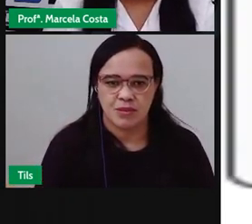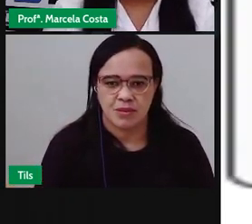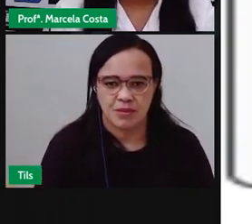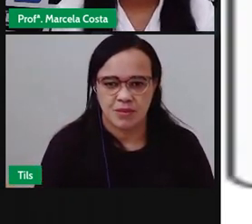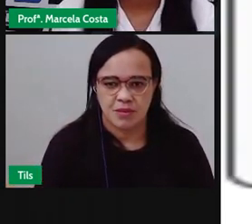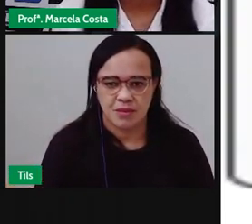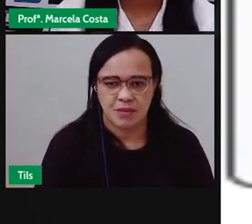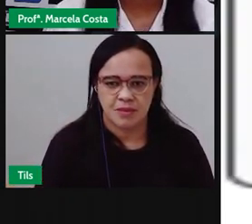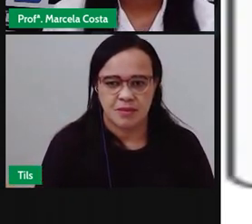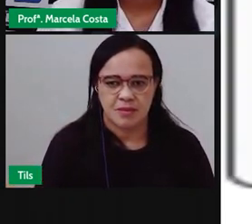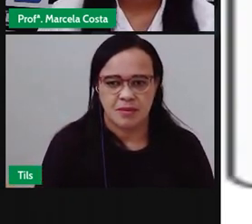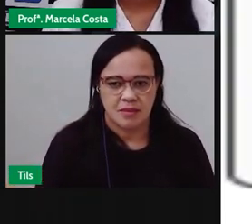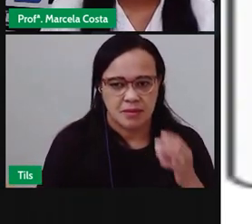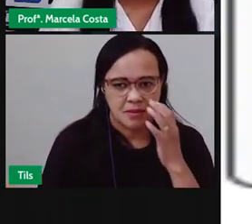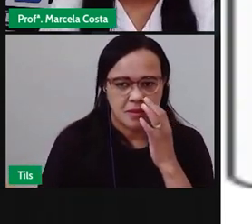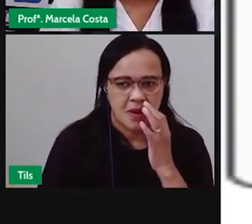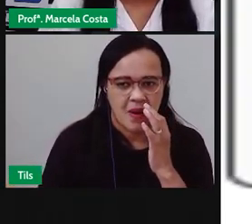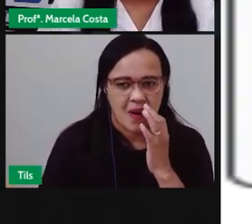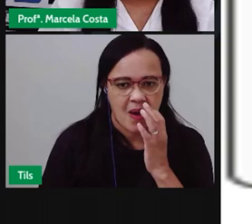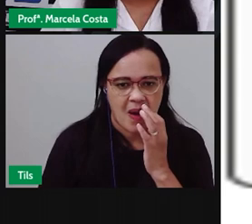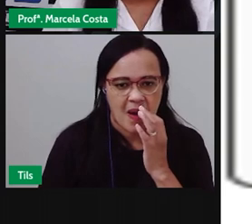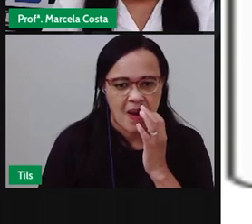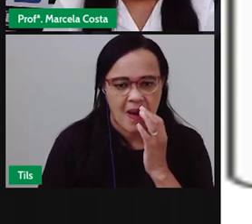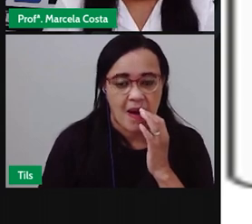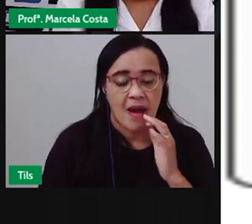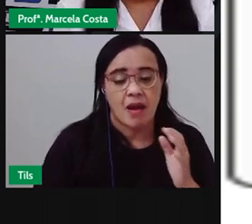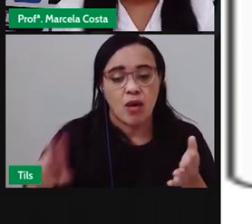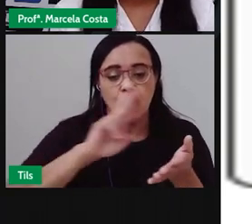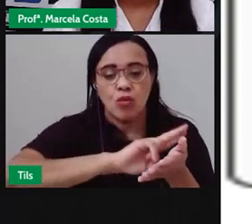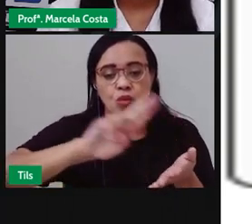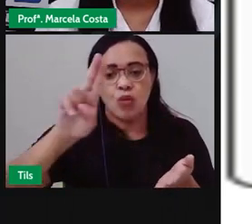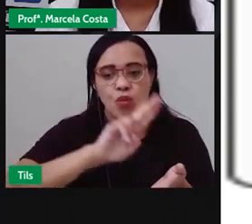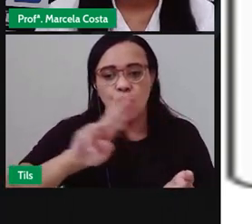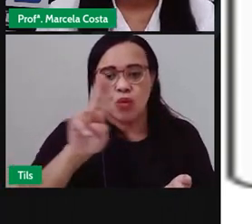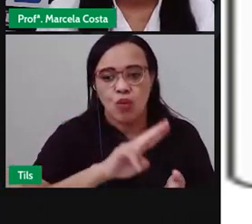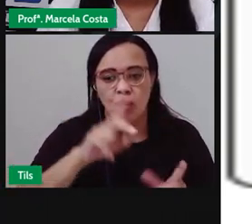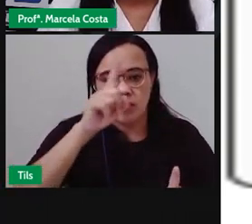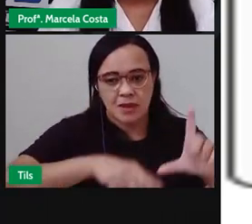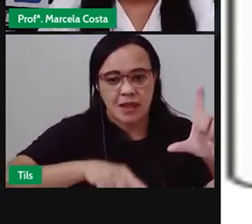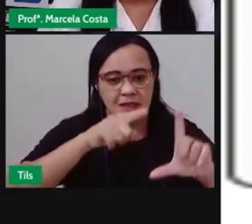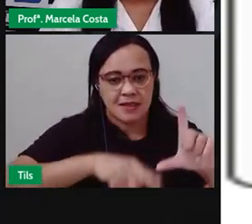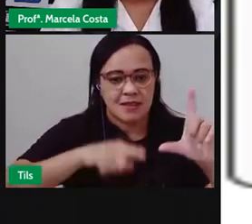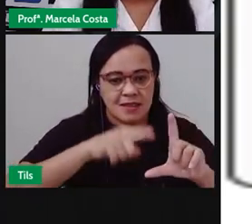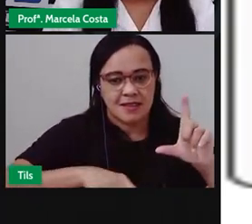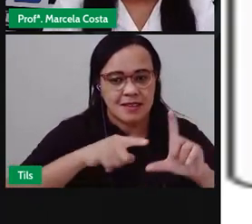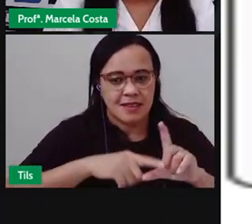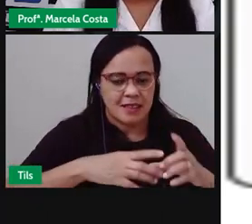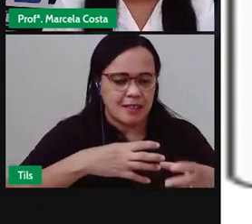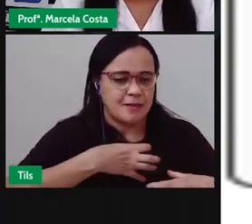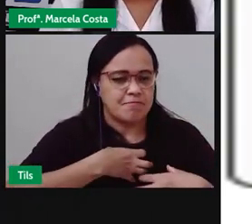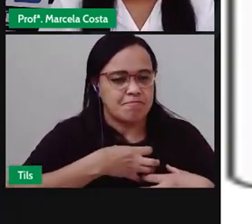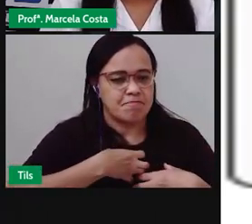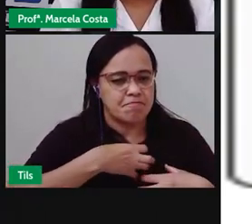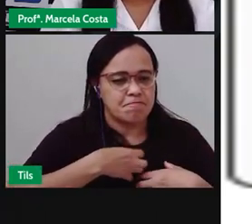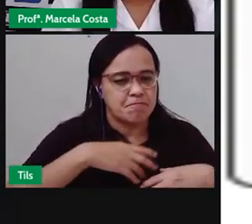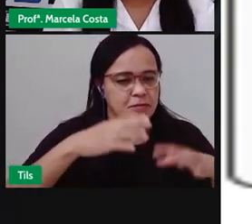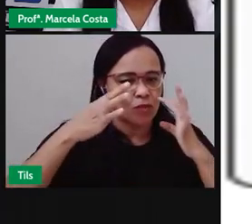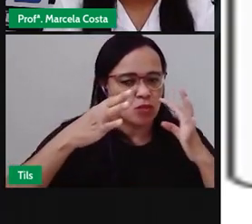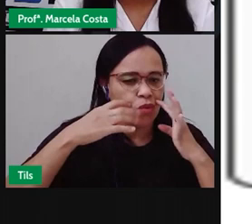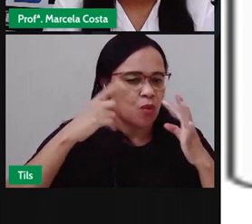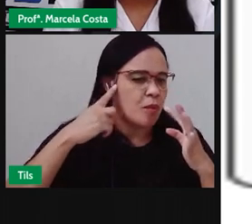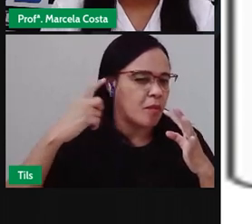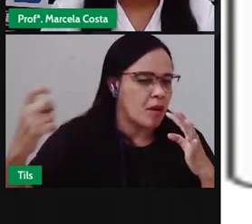Então a gente vai ver, crianças Nessas letras Que quase todas elas que a gente vai mostrar aqui para vocês Elas têm uma